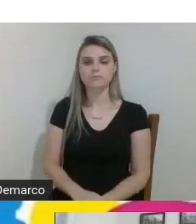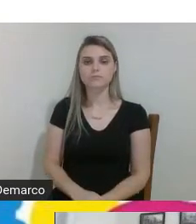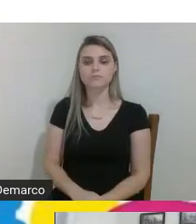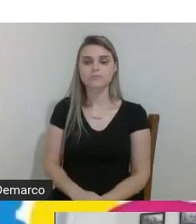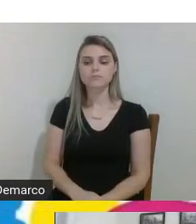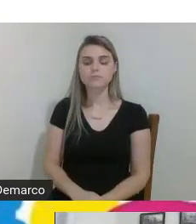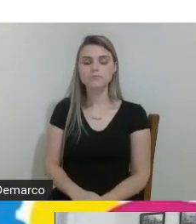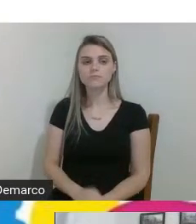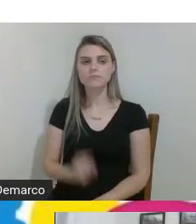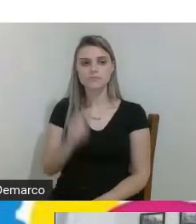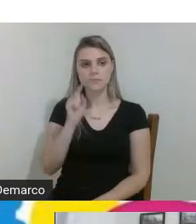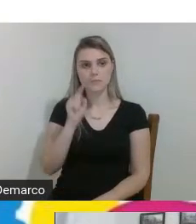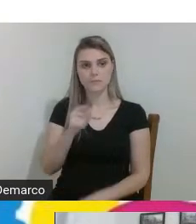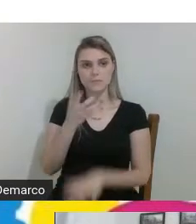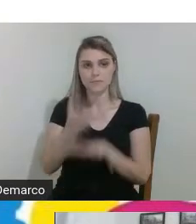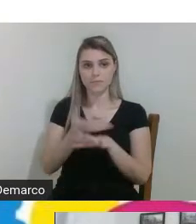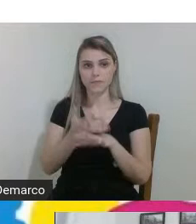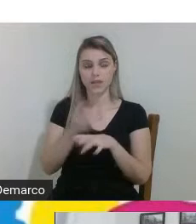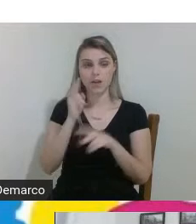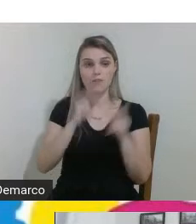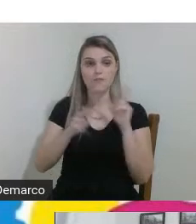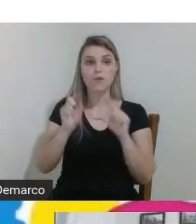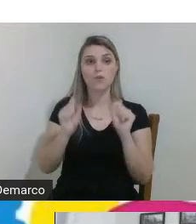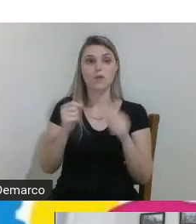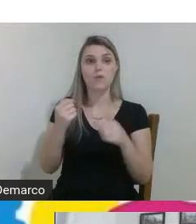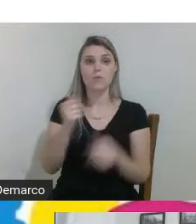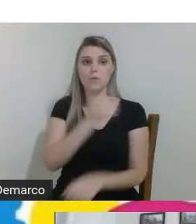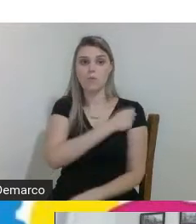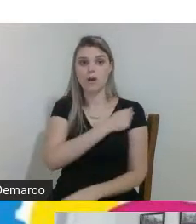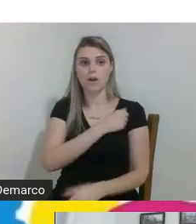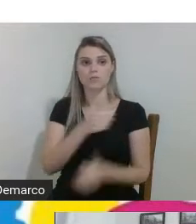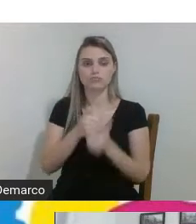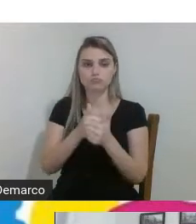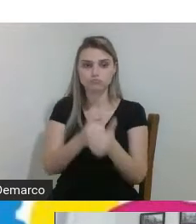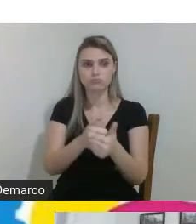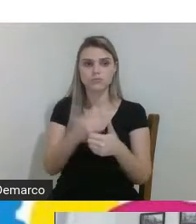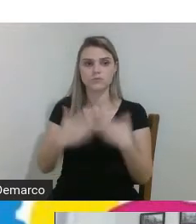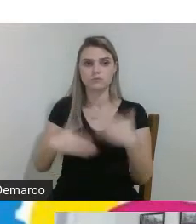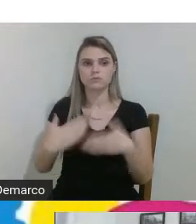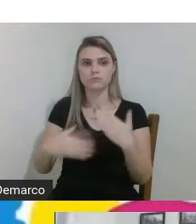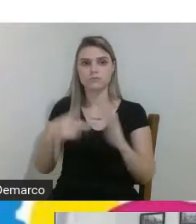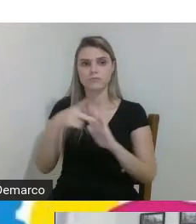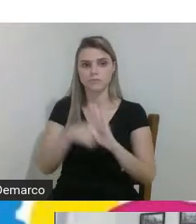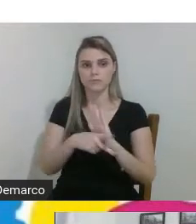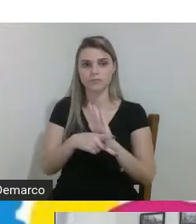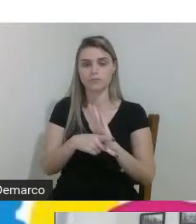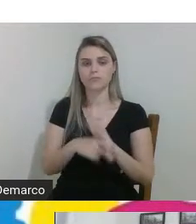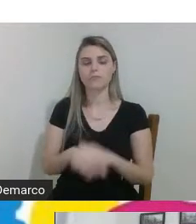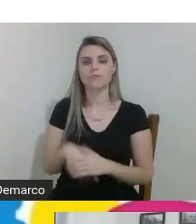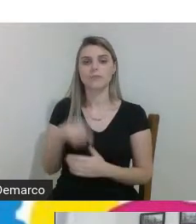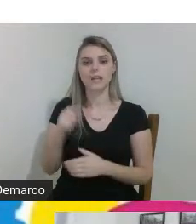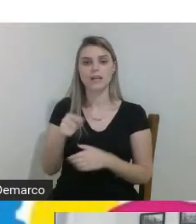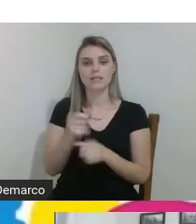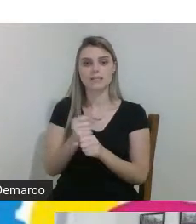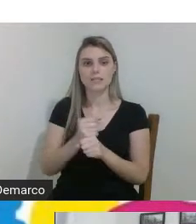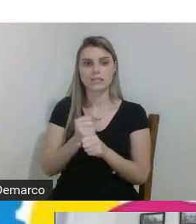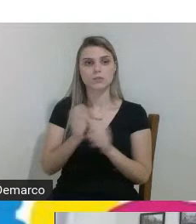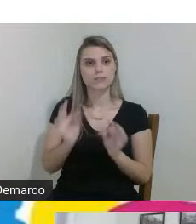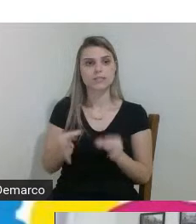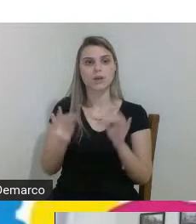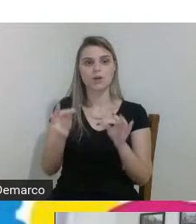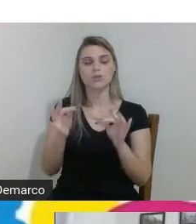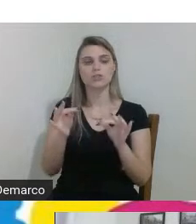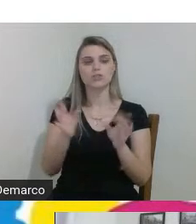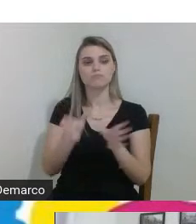então nessa unidade a gente acompanha os alunos no desenvolvimento desses projetos nesse